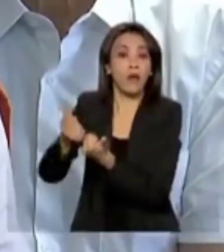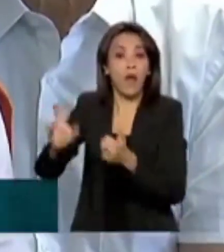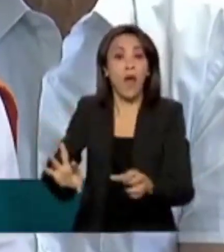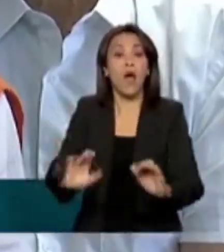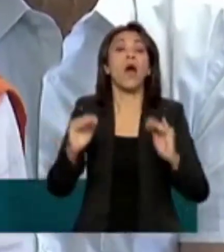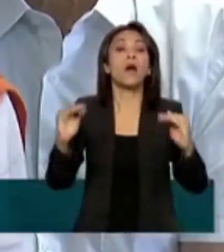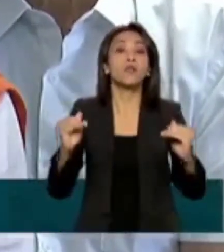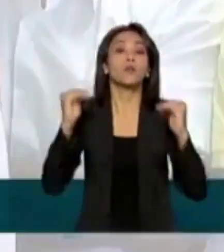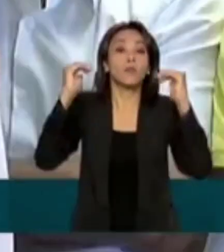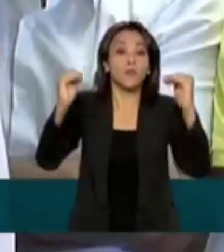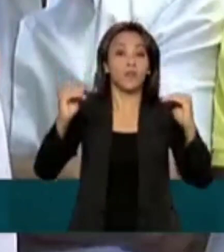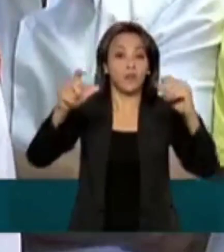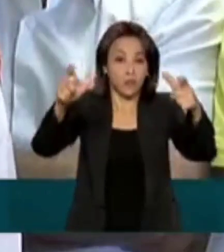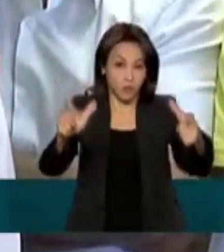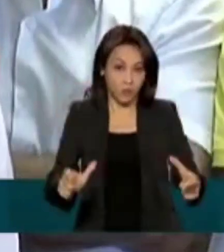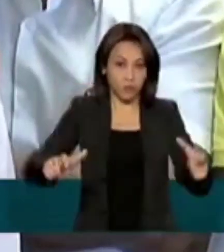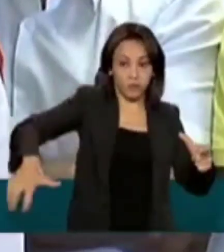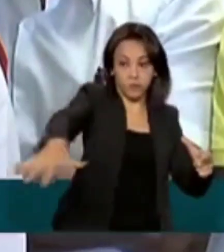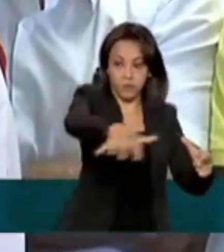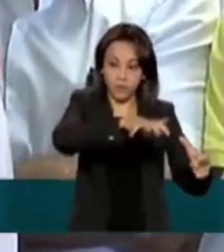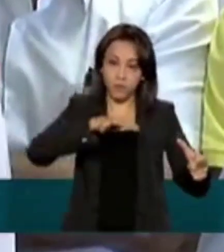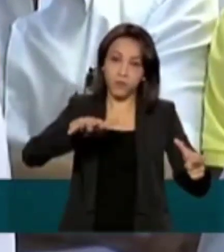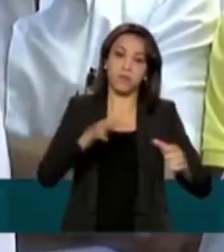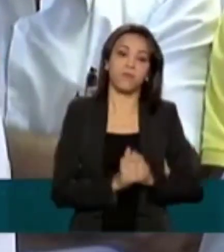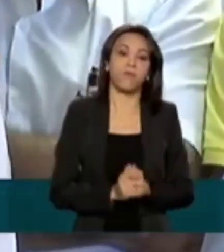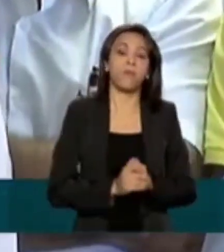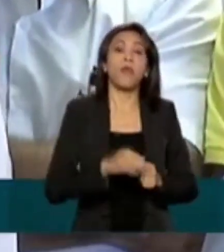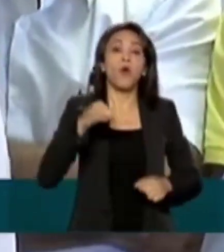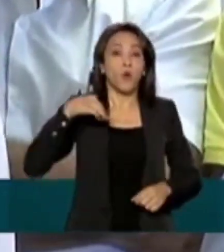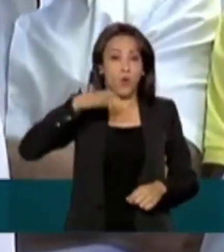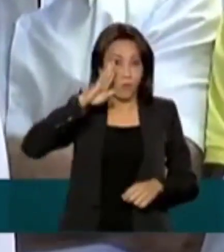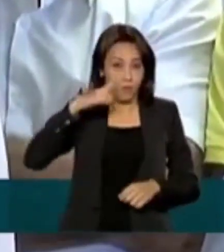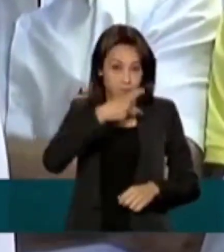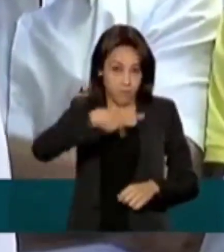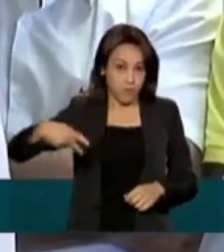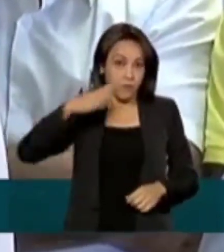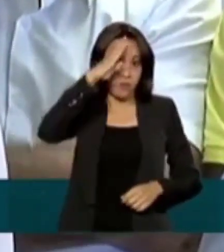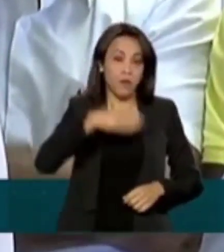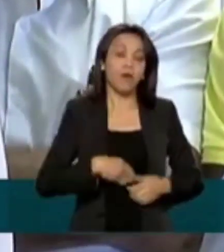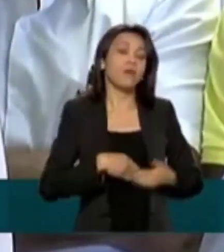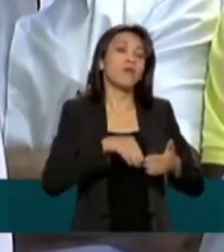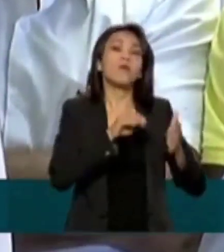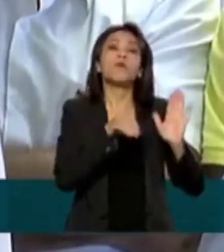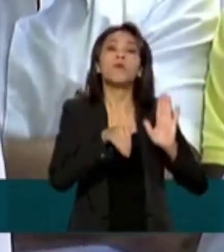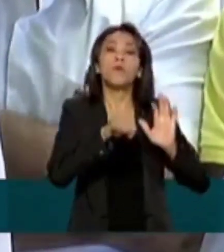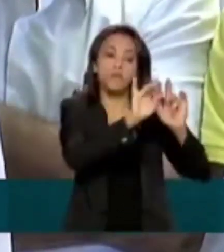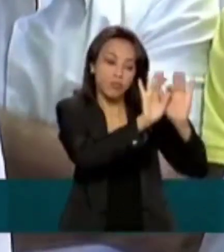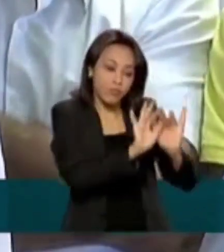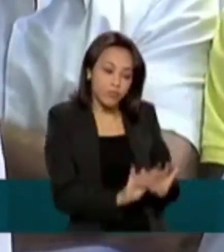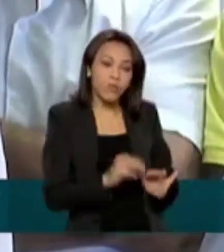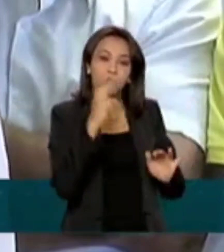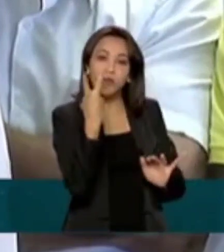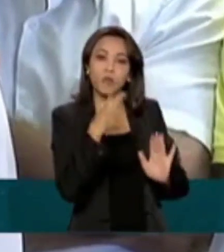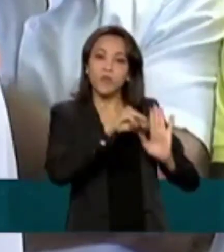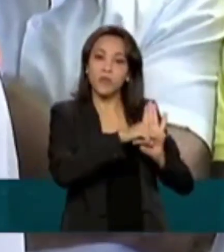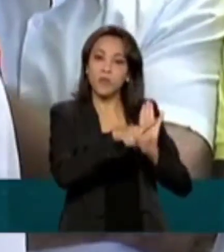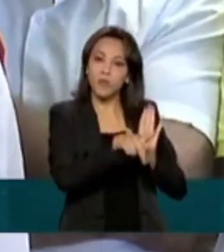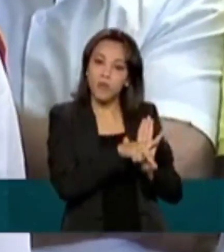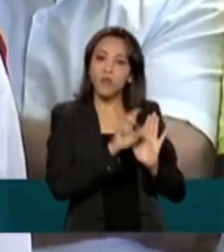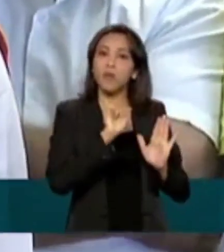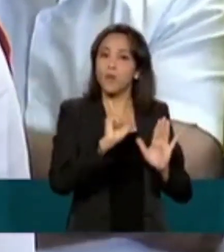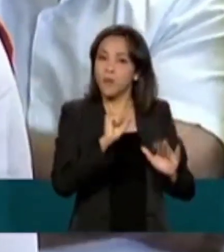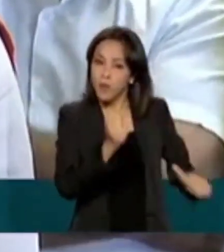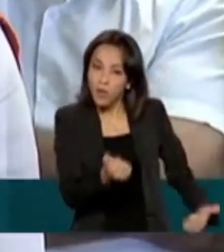próximos passos. O presidente Bolsonaro editou duas medidas provisórias, abrindo crédito extraordinário em favor do Ministério para fazer